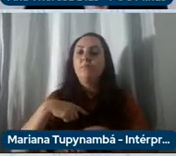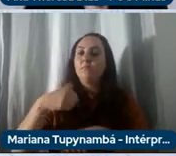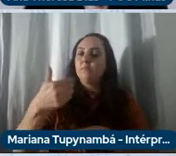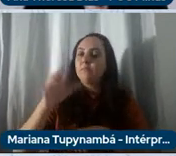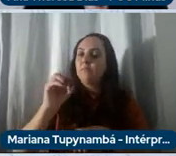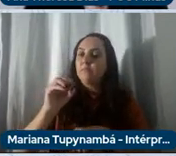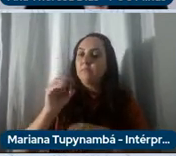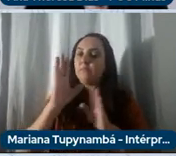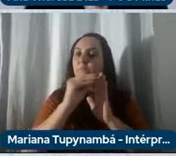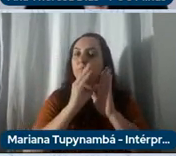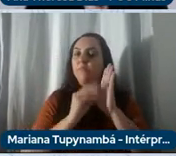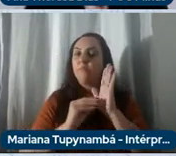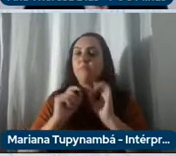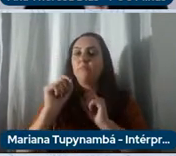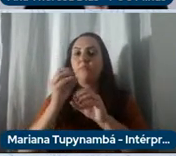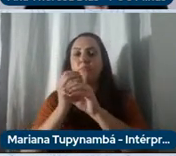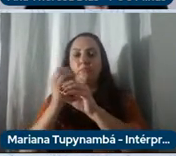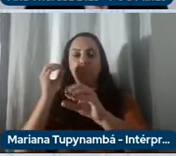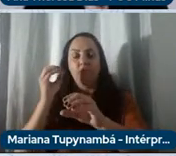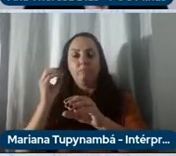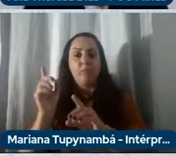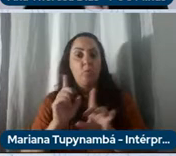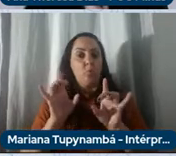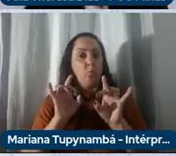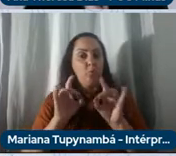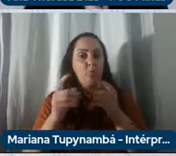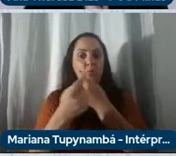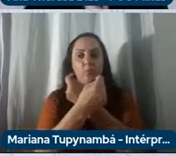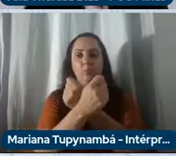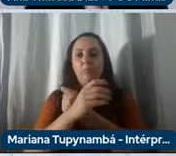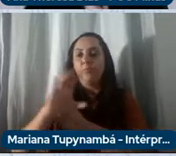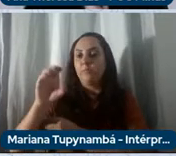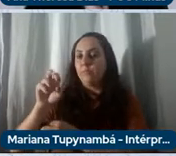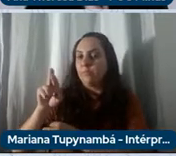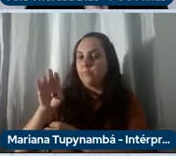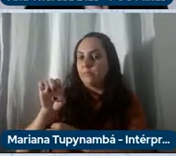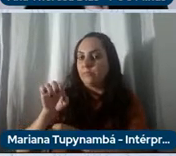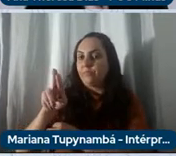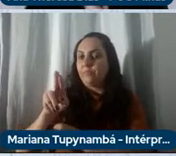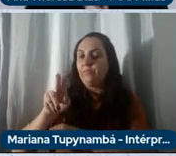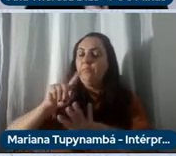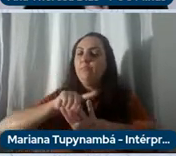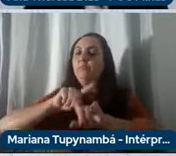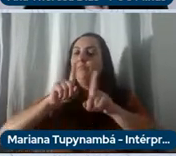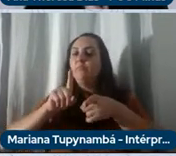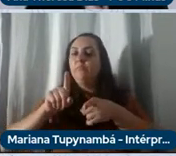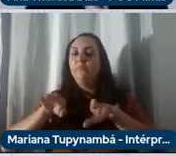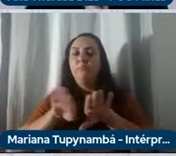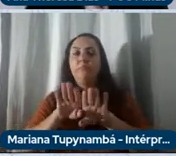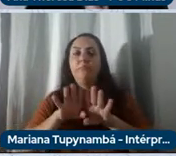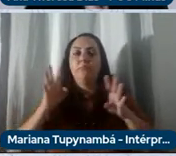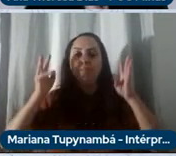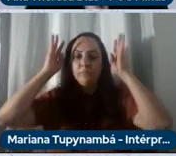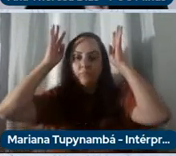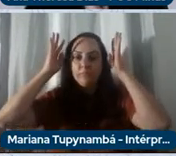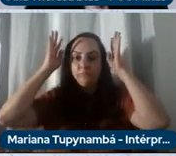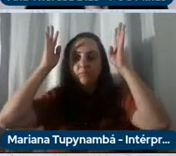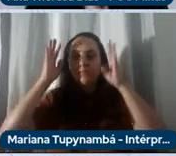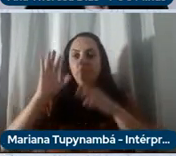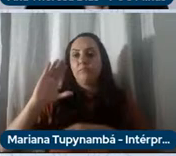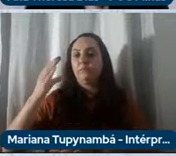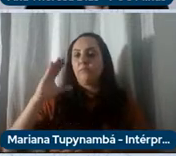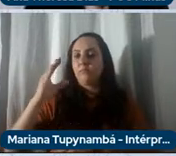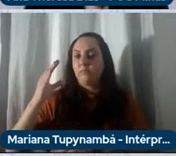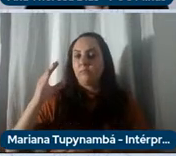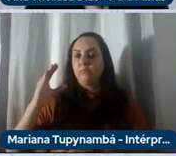distribuídas, não só aqui no Campus Coração Eucarístico, em Belo Horizonte, mas também na Praça da Liberdade, Contagem,